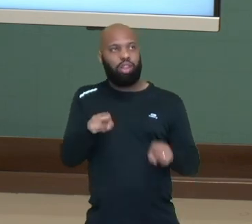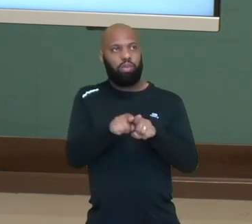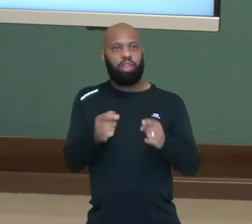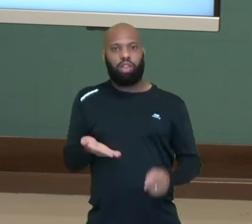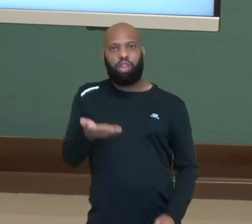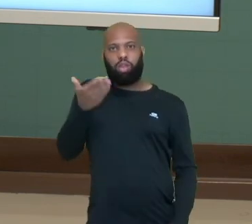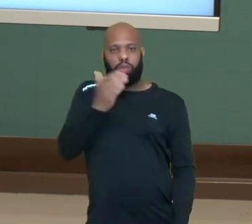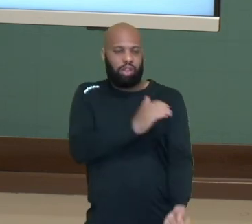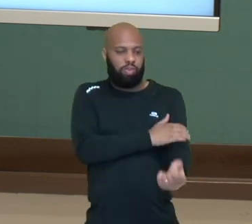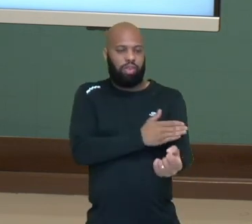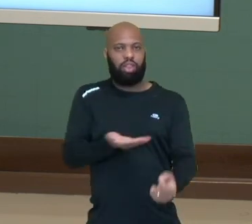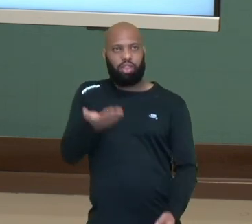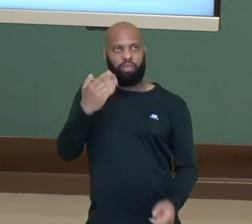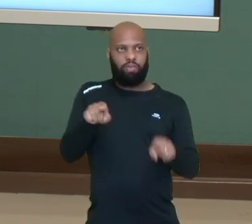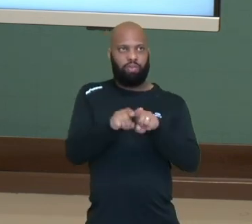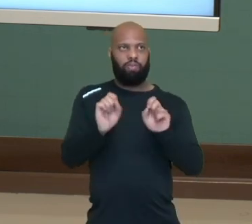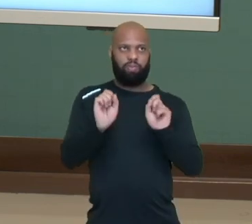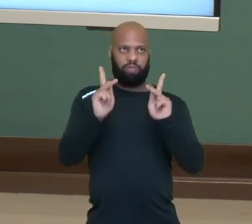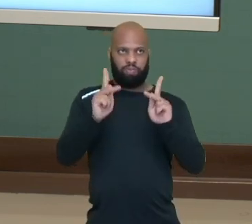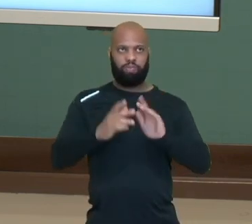pressão também, ok?